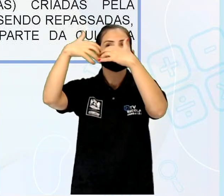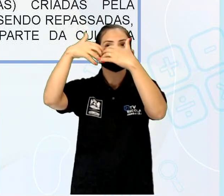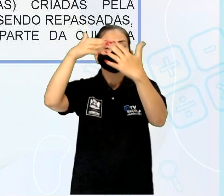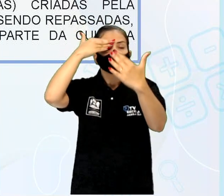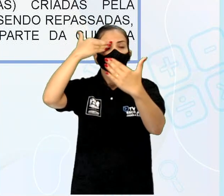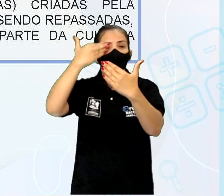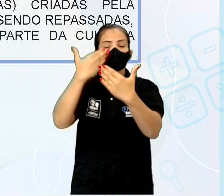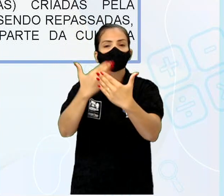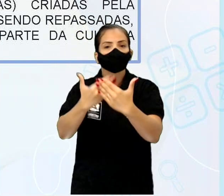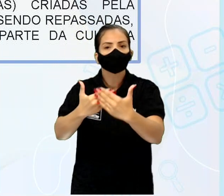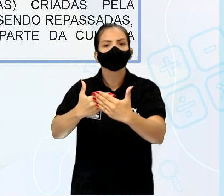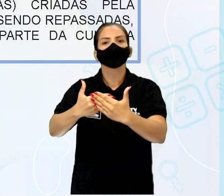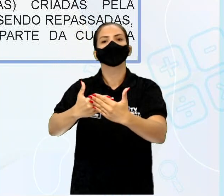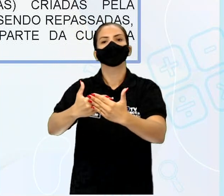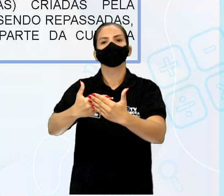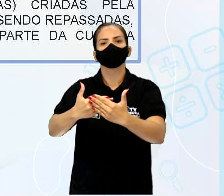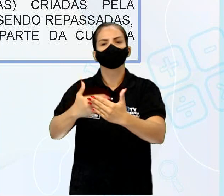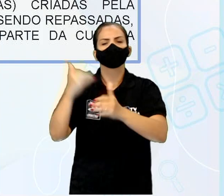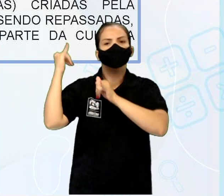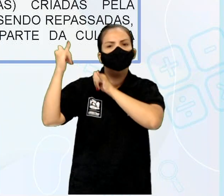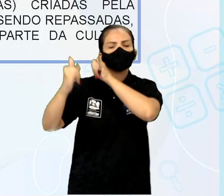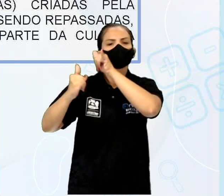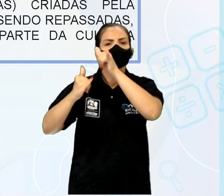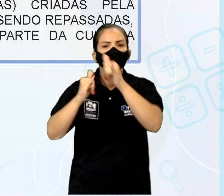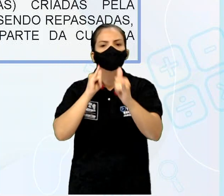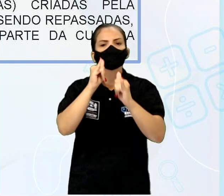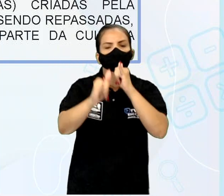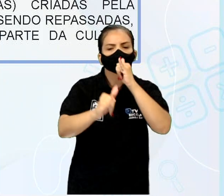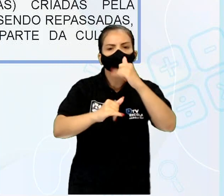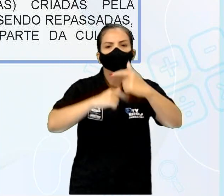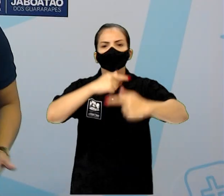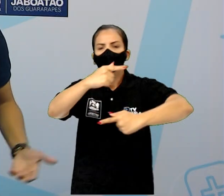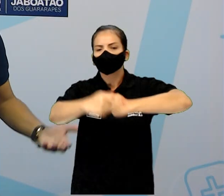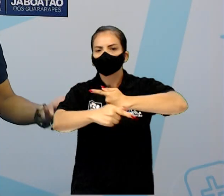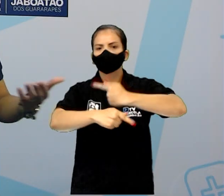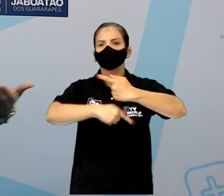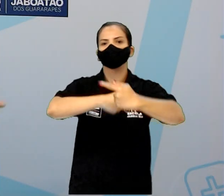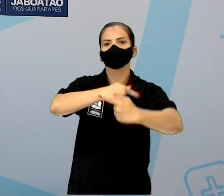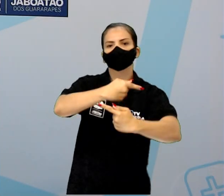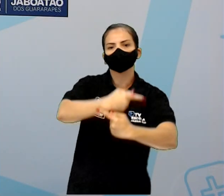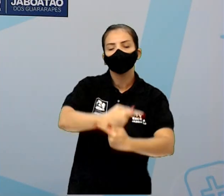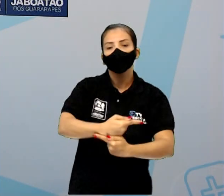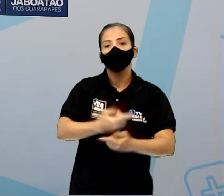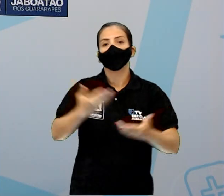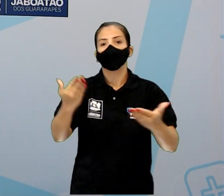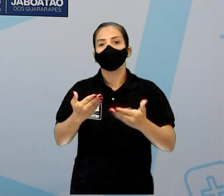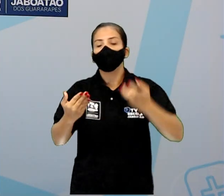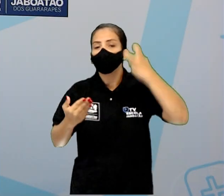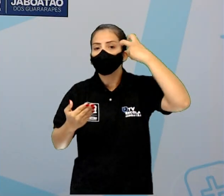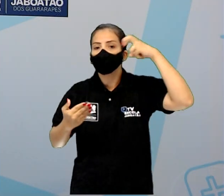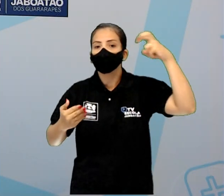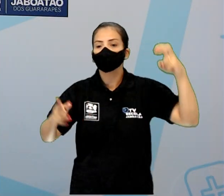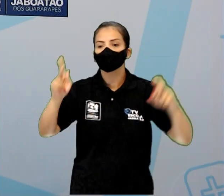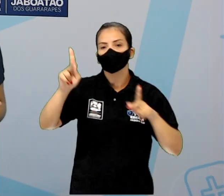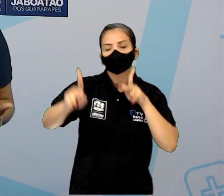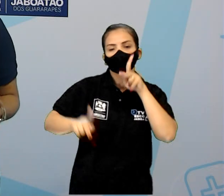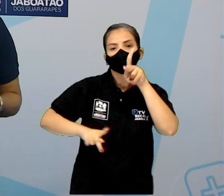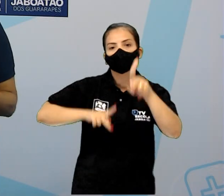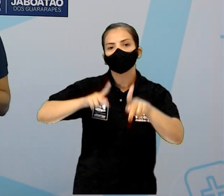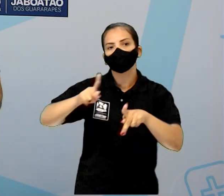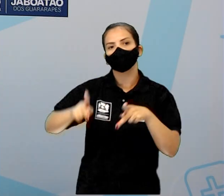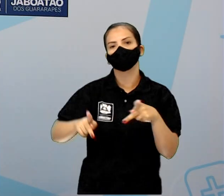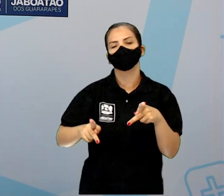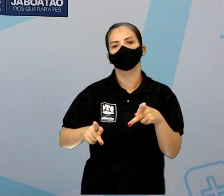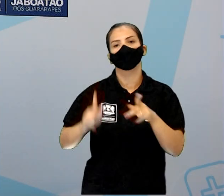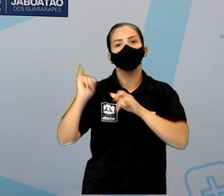sendo repassadas oralmente de geração para geração, tornando-se parte da cultura popular. A lenda é justamente isso,